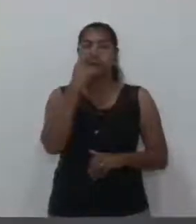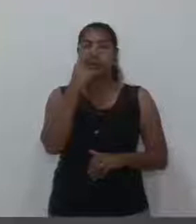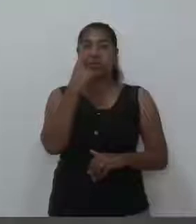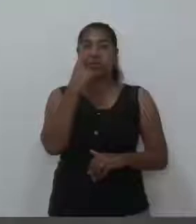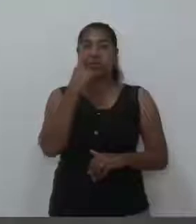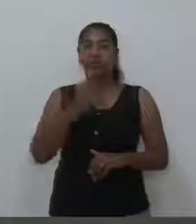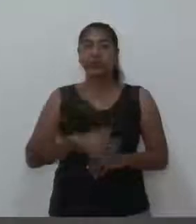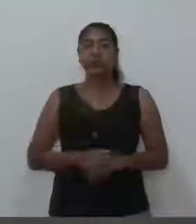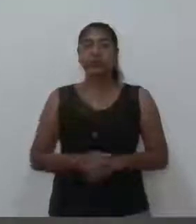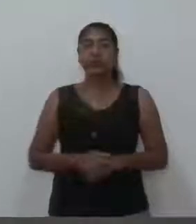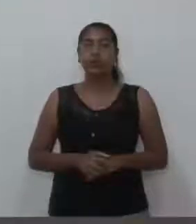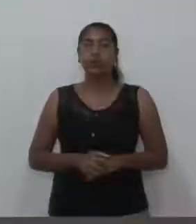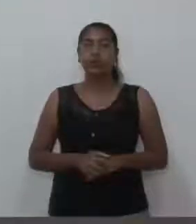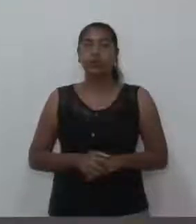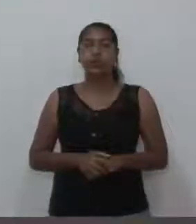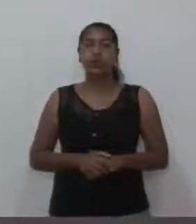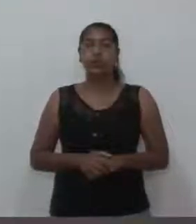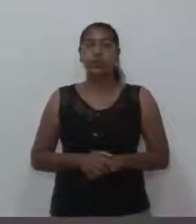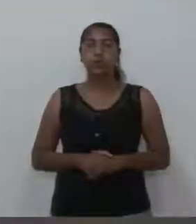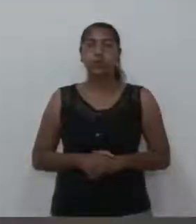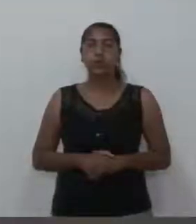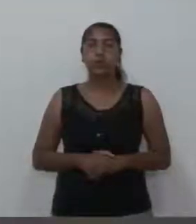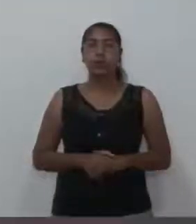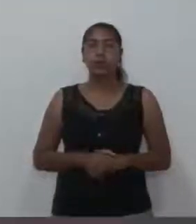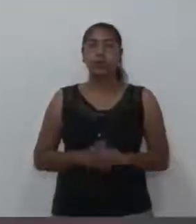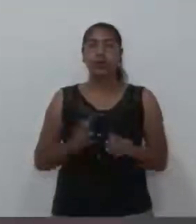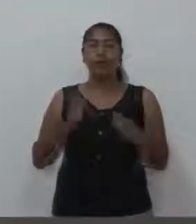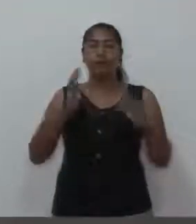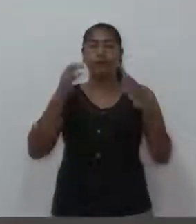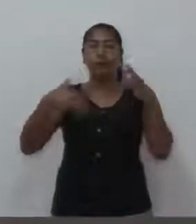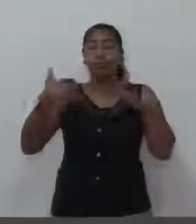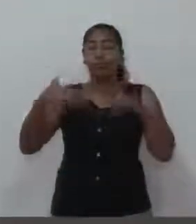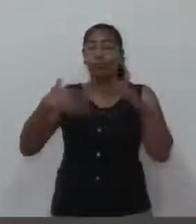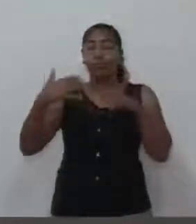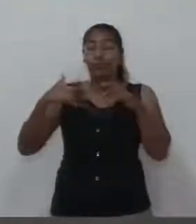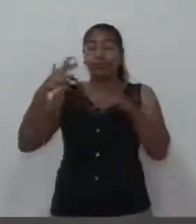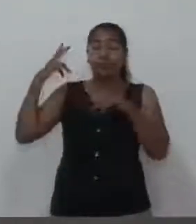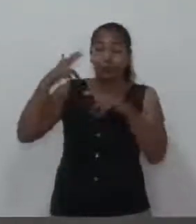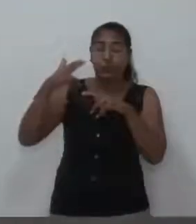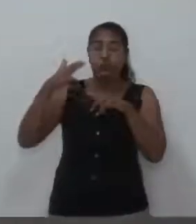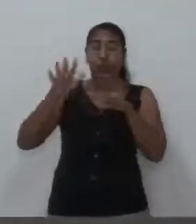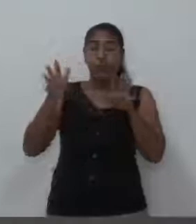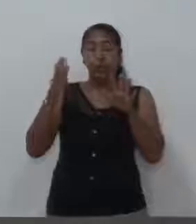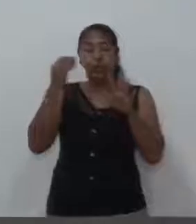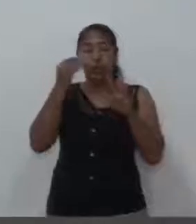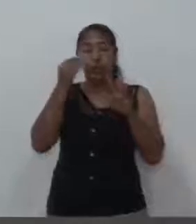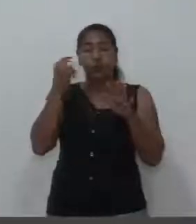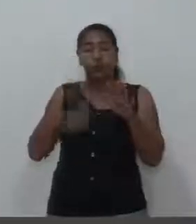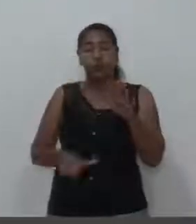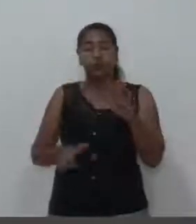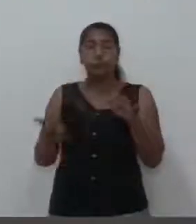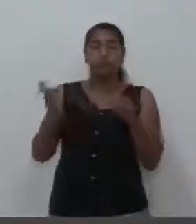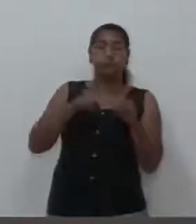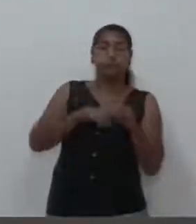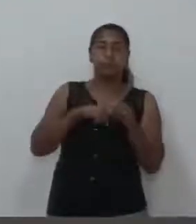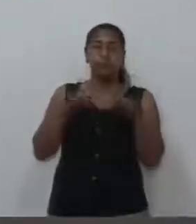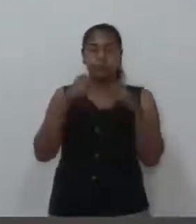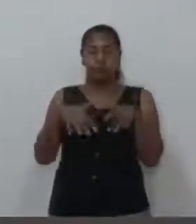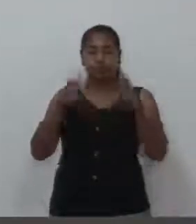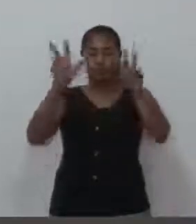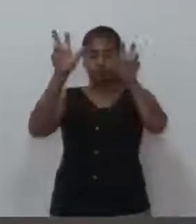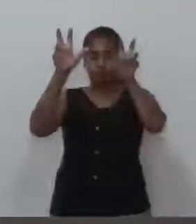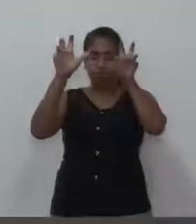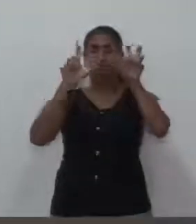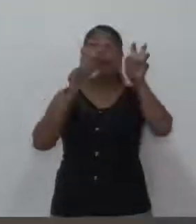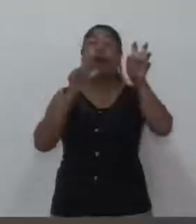Vamos lá. Isso tira um pouco a linha de raciocínio, mas vamos tentar retomar. O problema da água, da falta